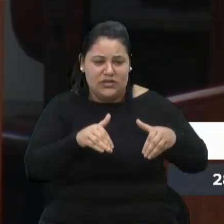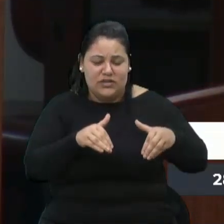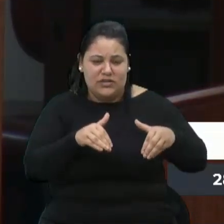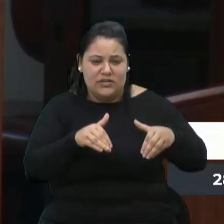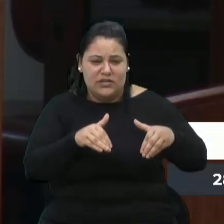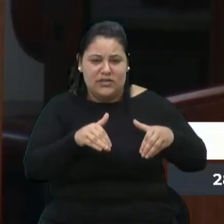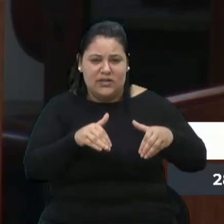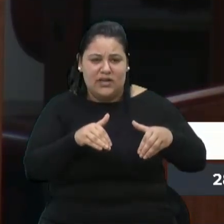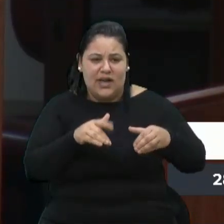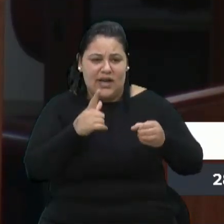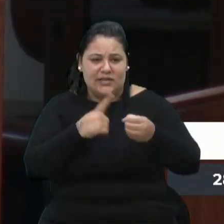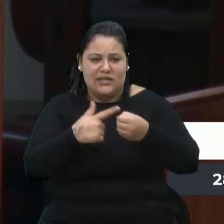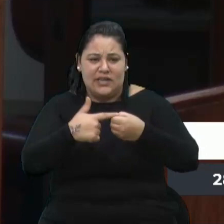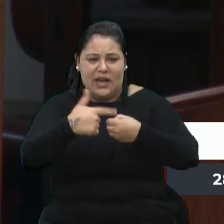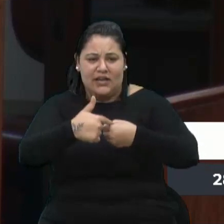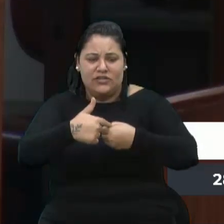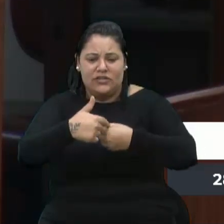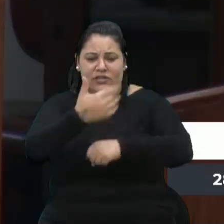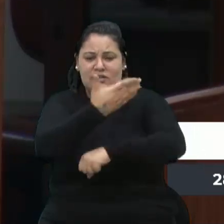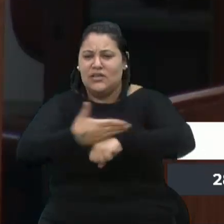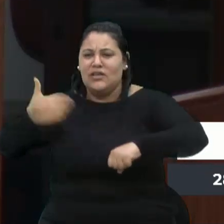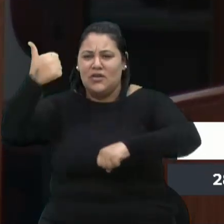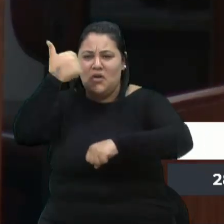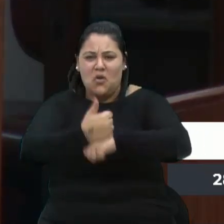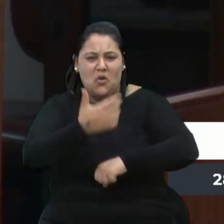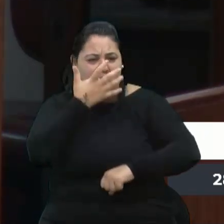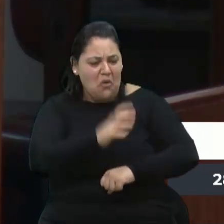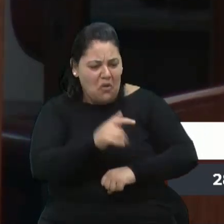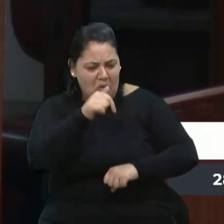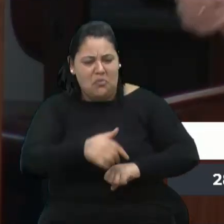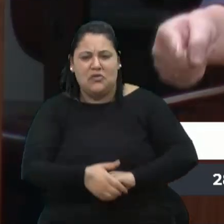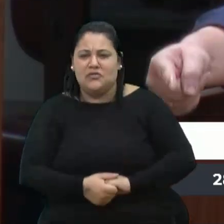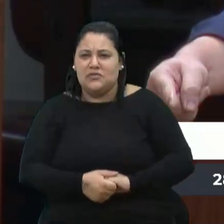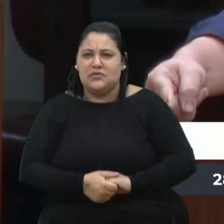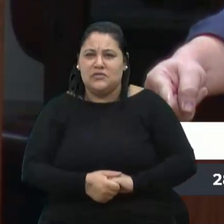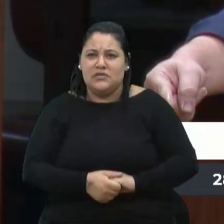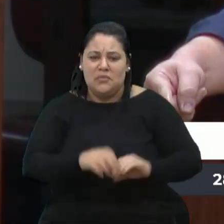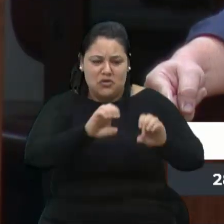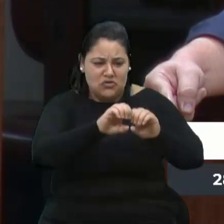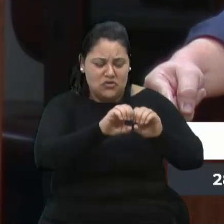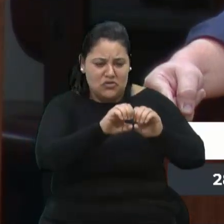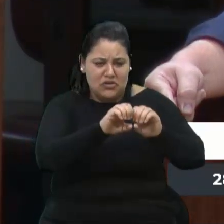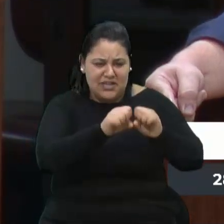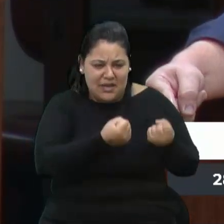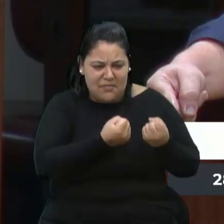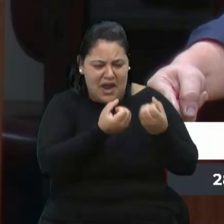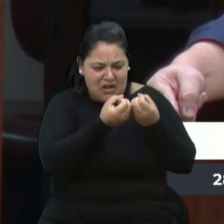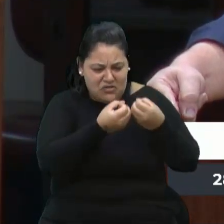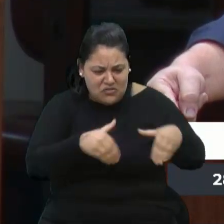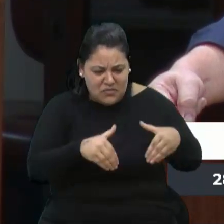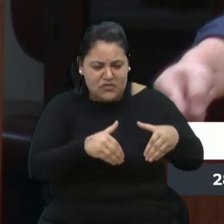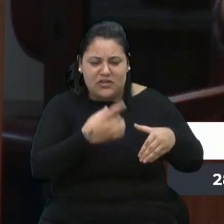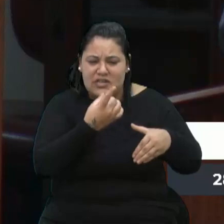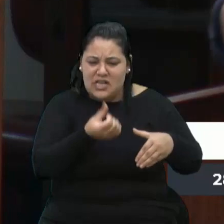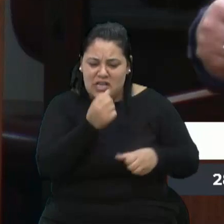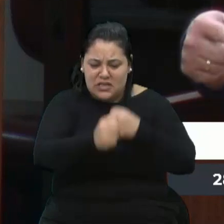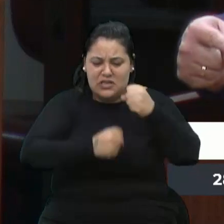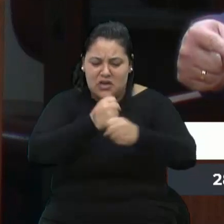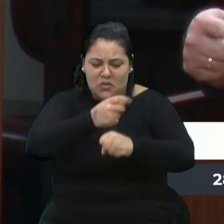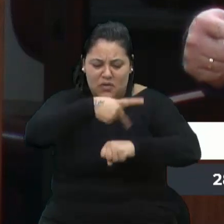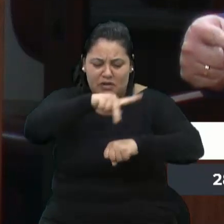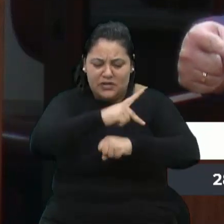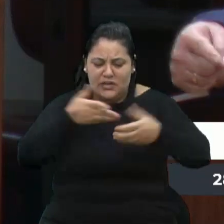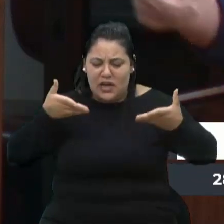nunca vi isso. Aí vocês destruíram 16 anos o país. Nós tivemos 4 para tentar remontar o país. E não